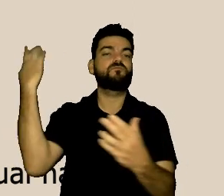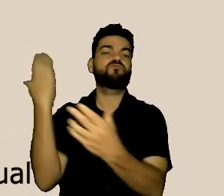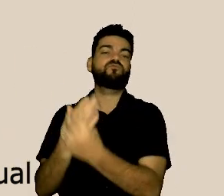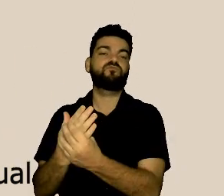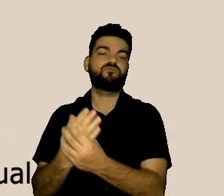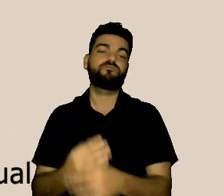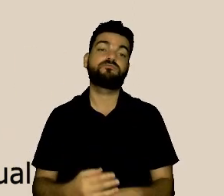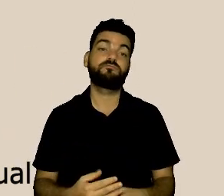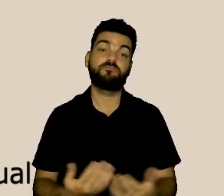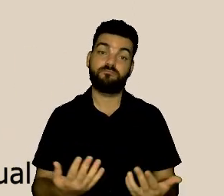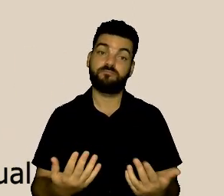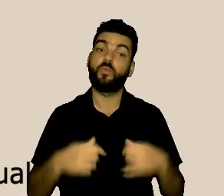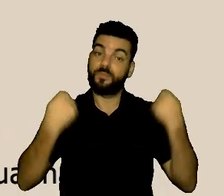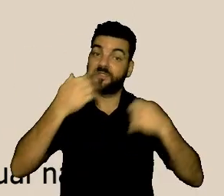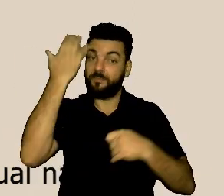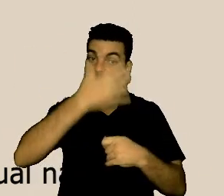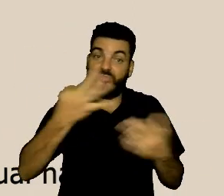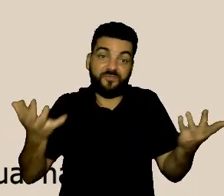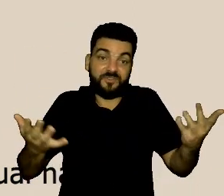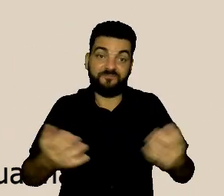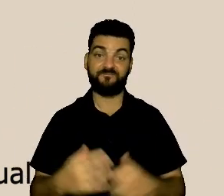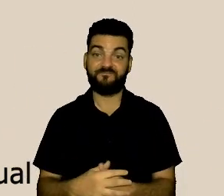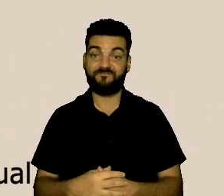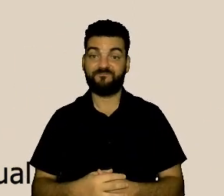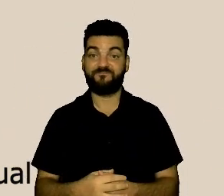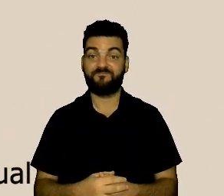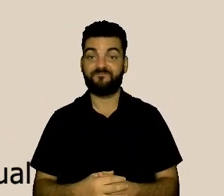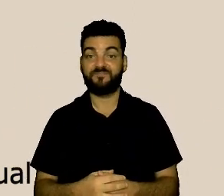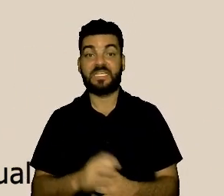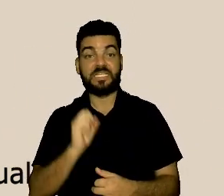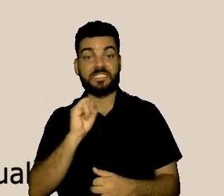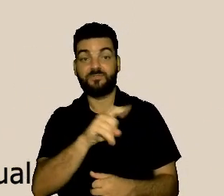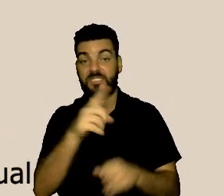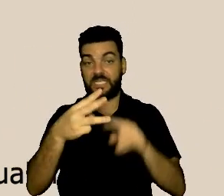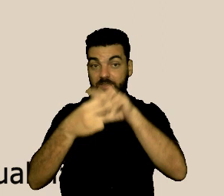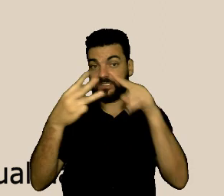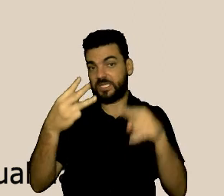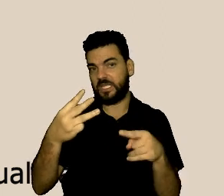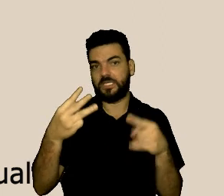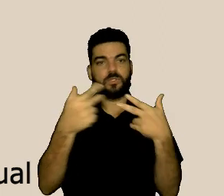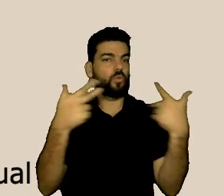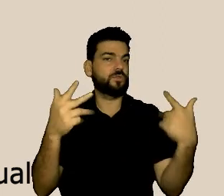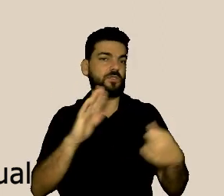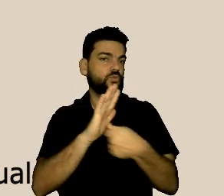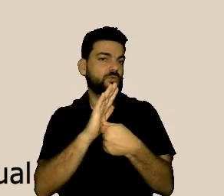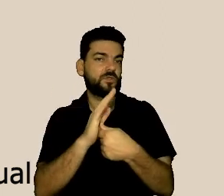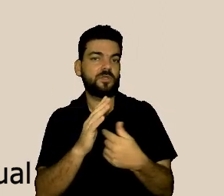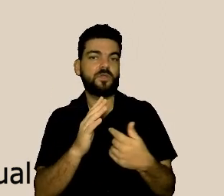evidências, a denúncia tem condições de admissibilidade. Por favor, 21.